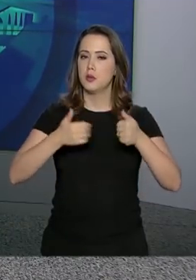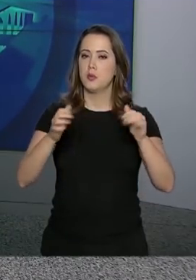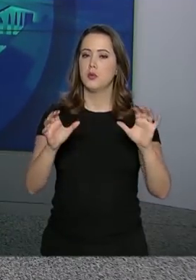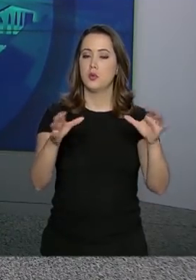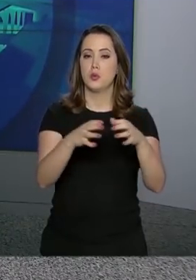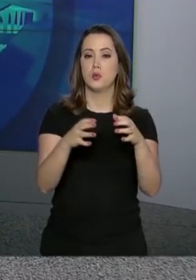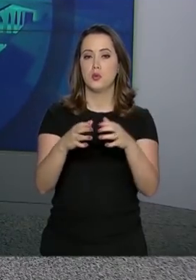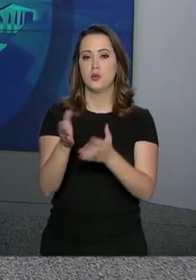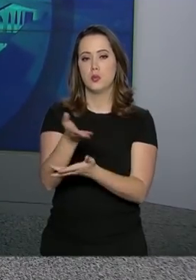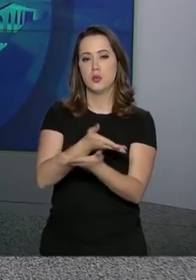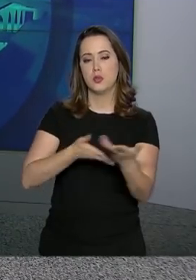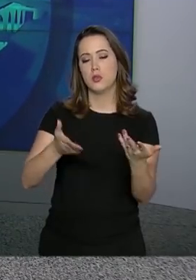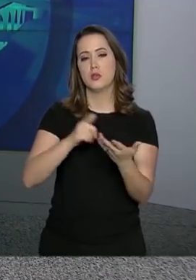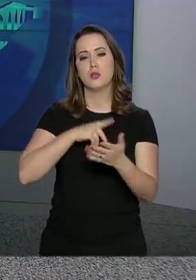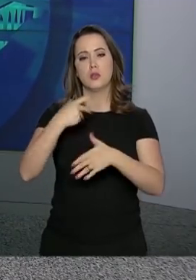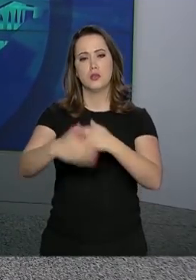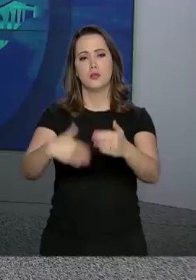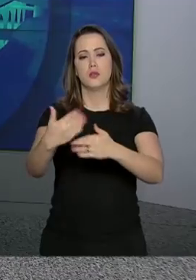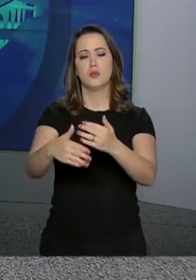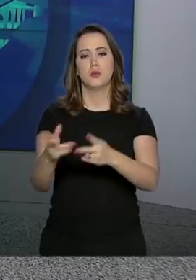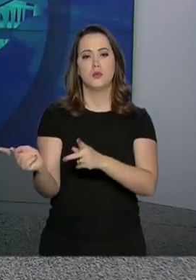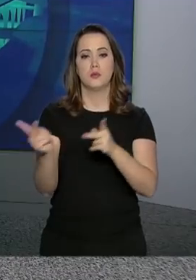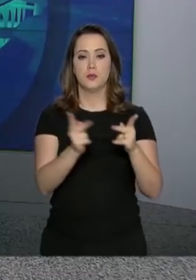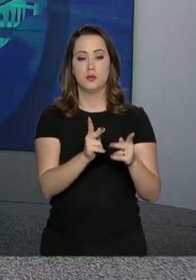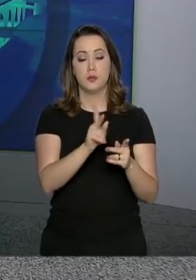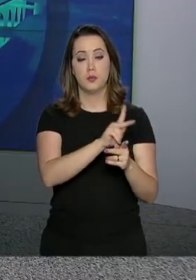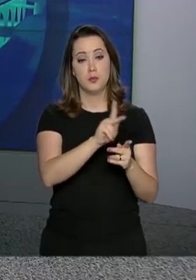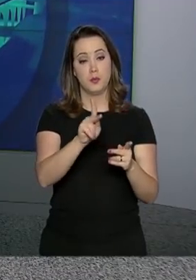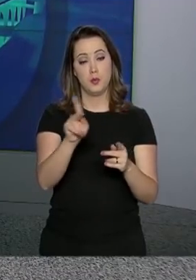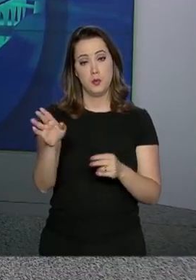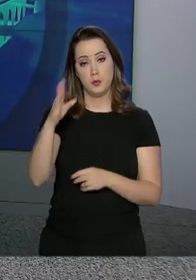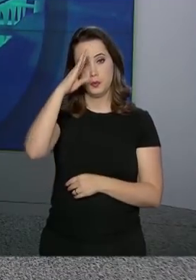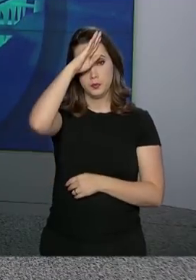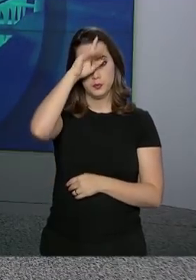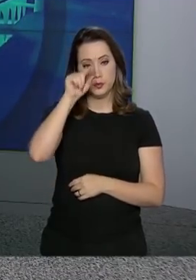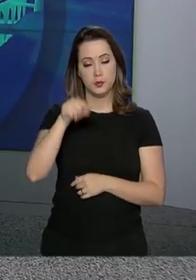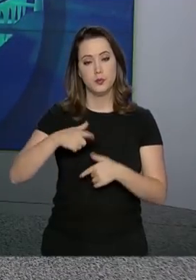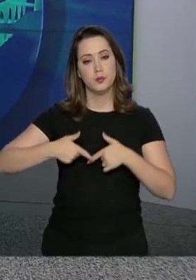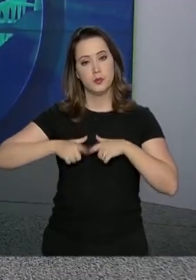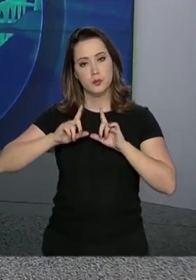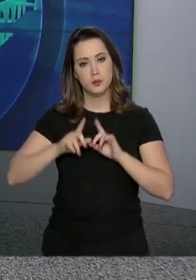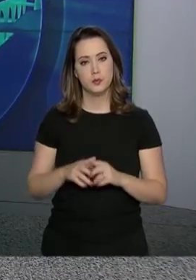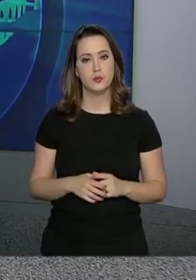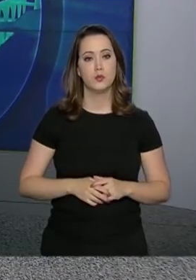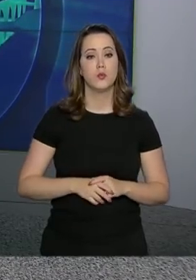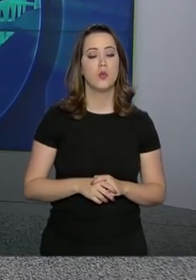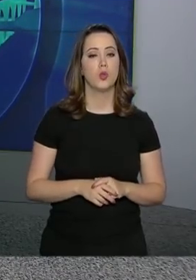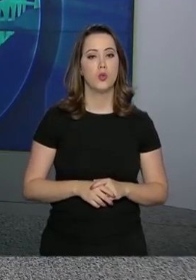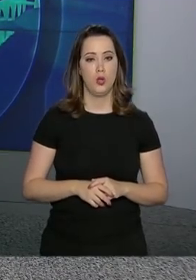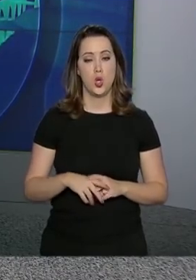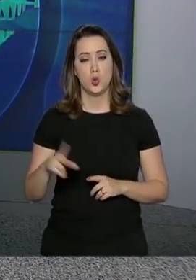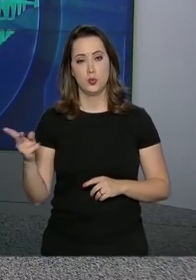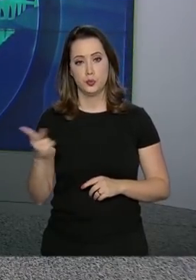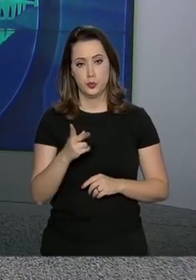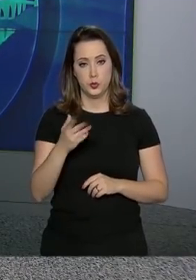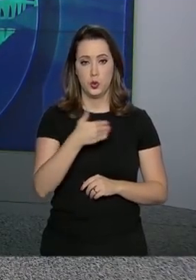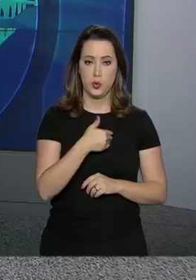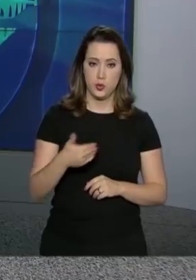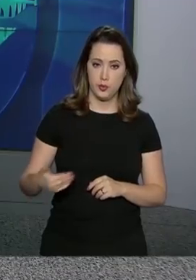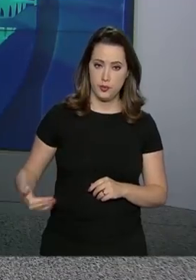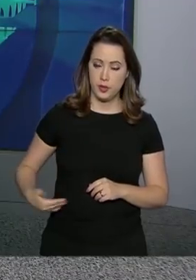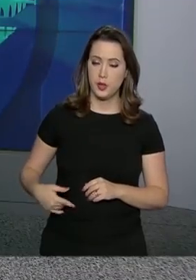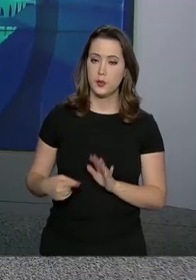áreas. Uma relação que tende a se desenvolver com a visita do presidente Jair Bolsonaro a Israel. Os dois governos têm